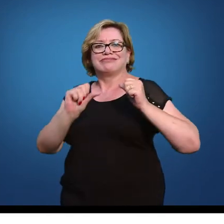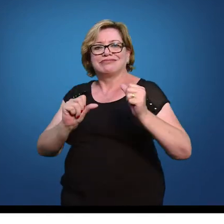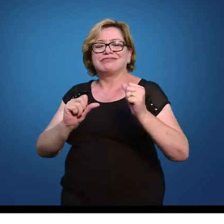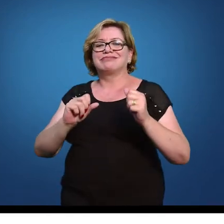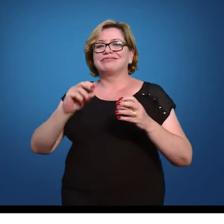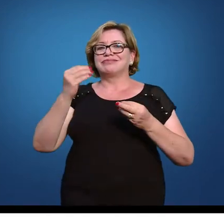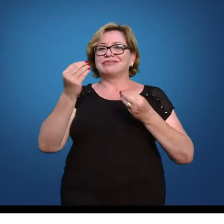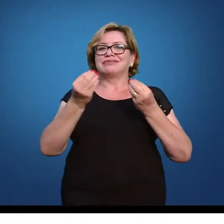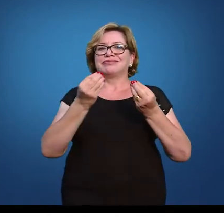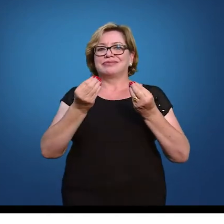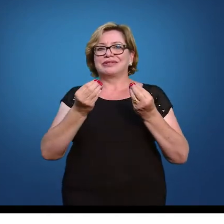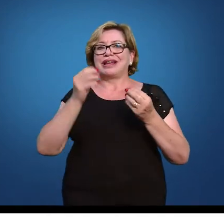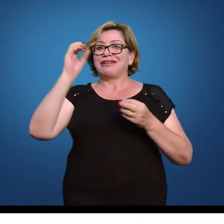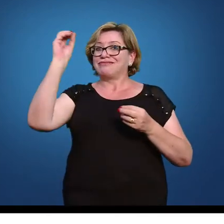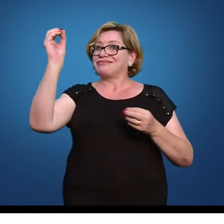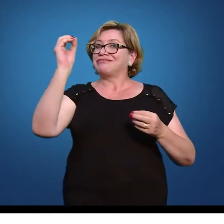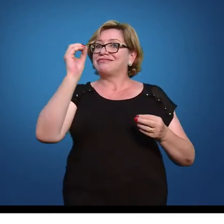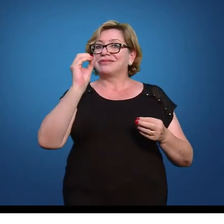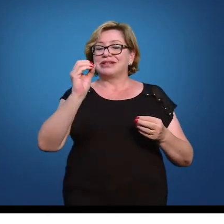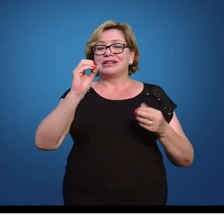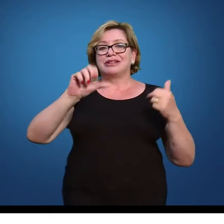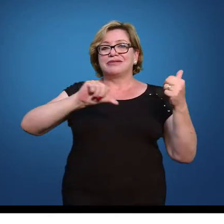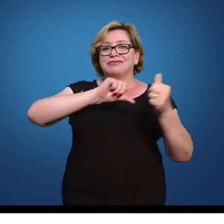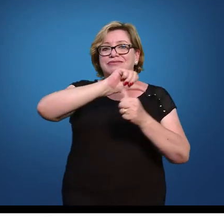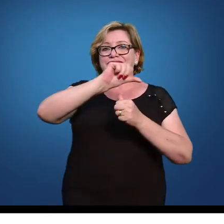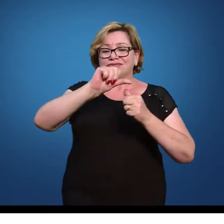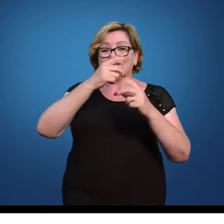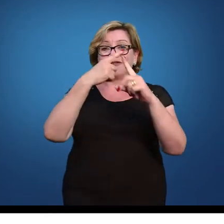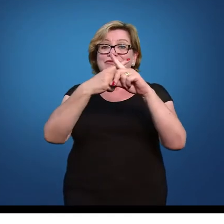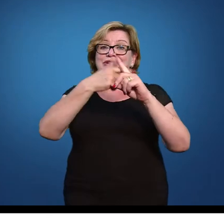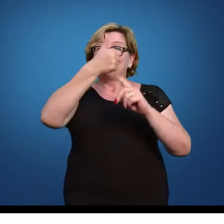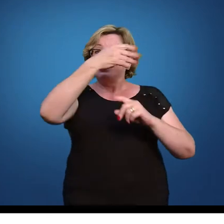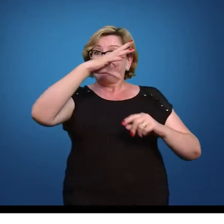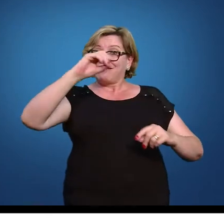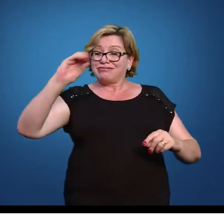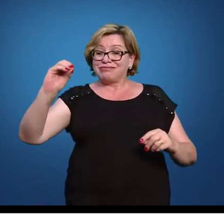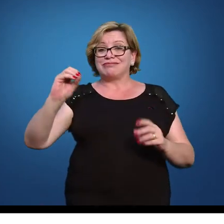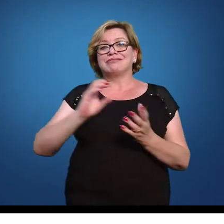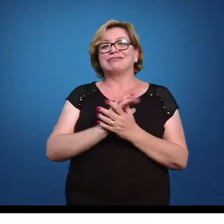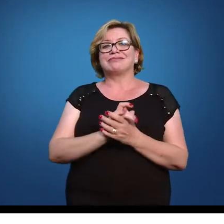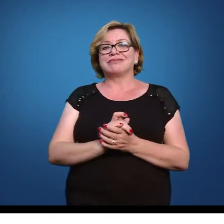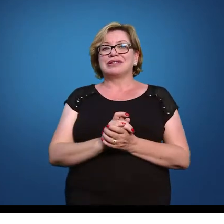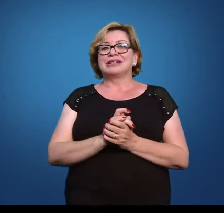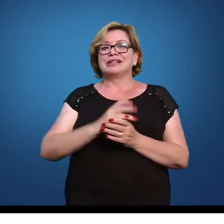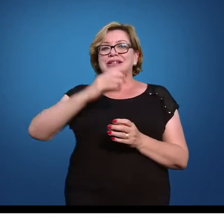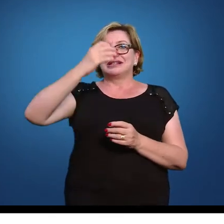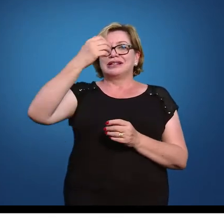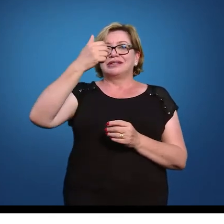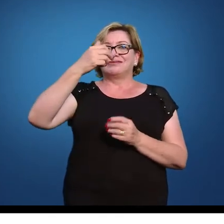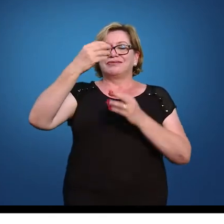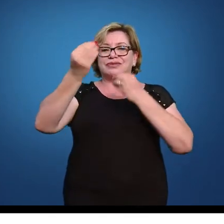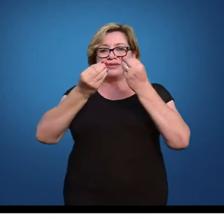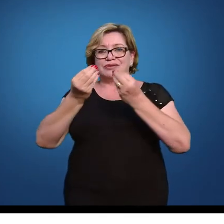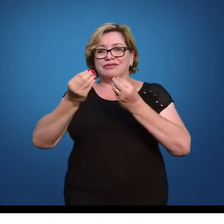peso? aqui está de maneira decimão então você vai multiplicar esse valor aqui por 100 para dar a resposta de maneira percentual